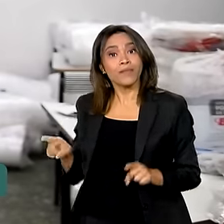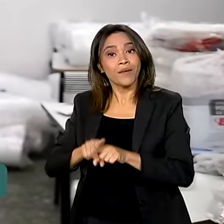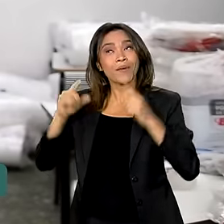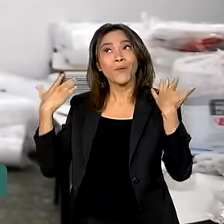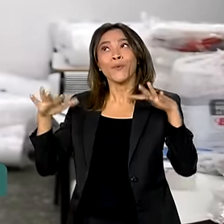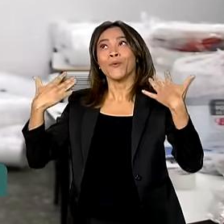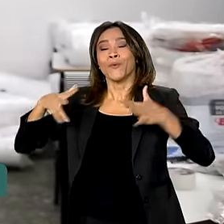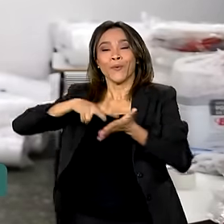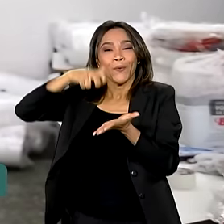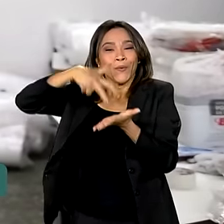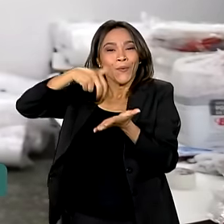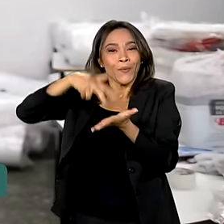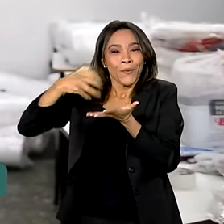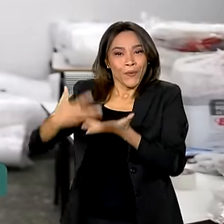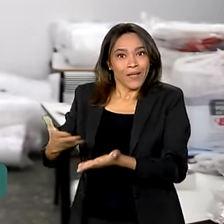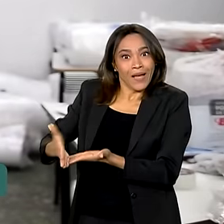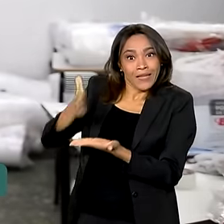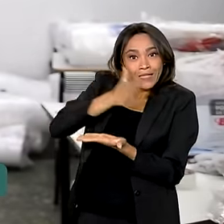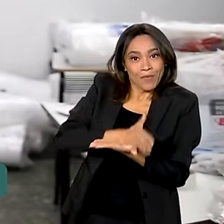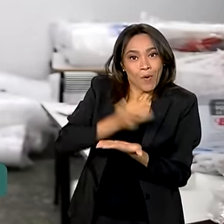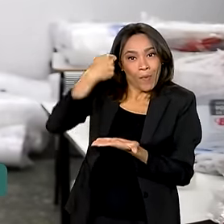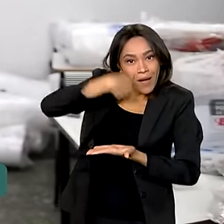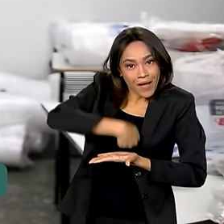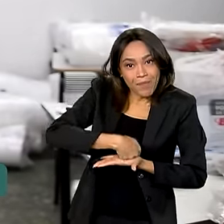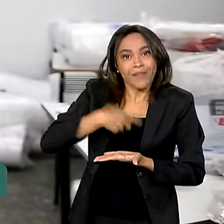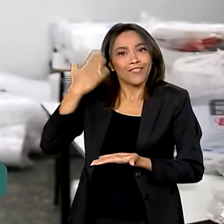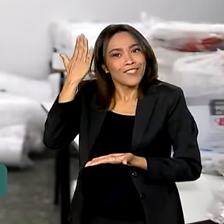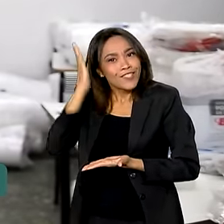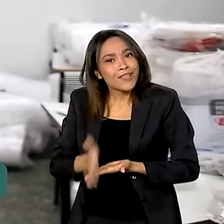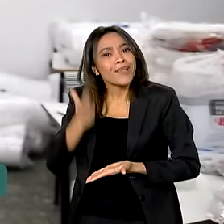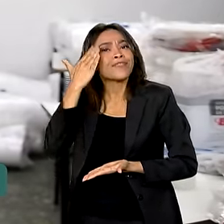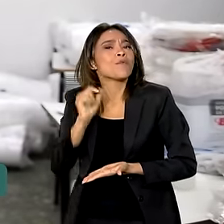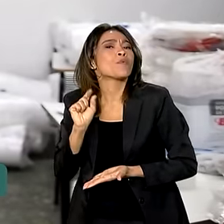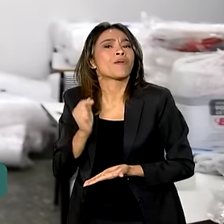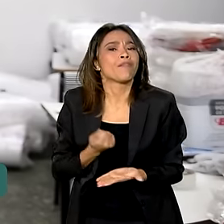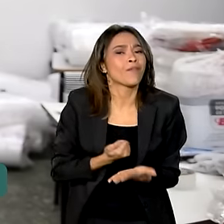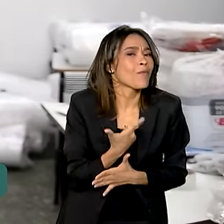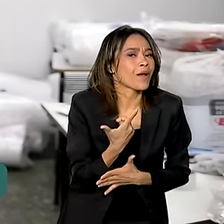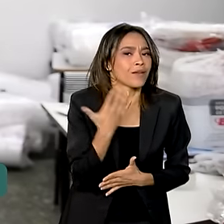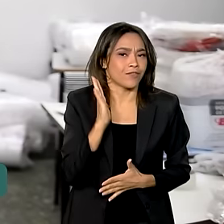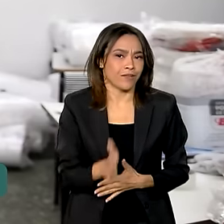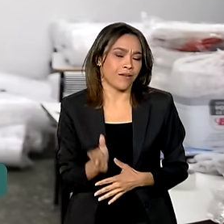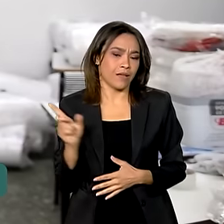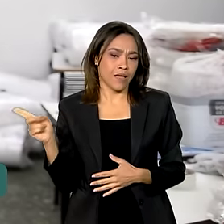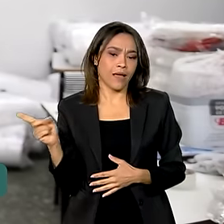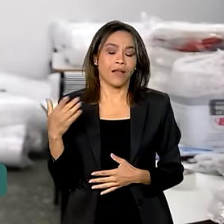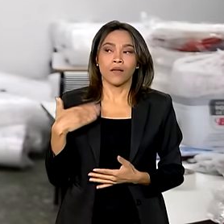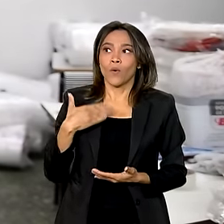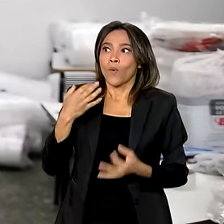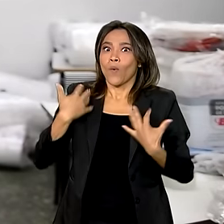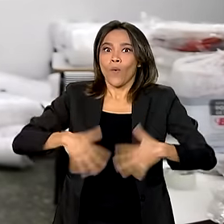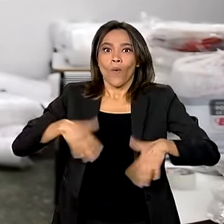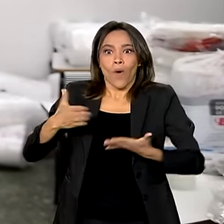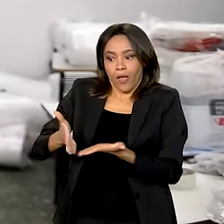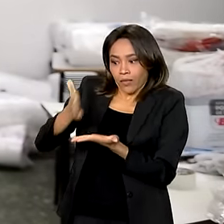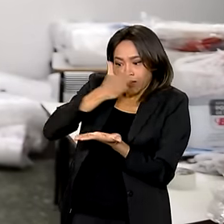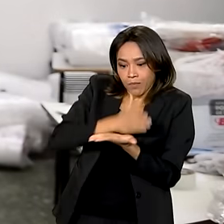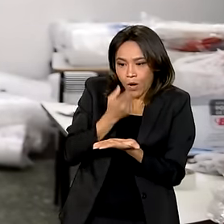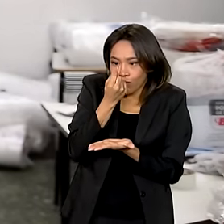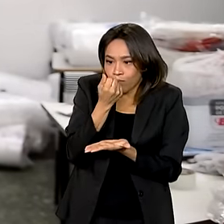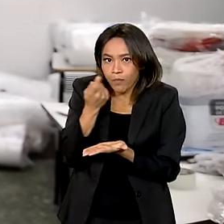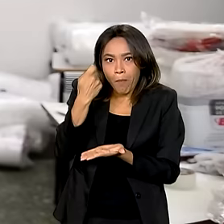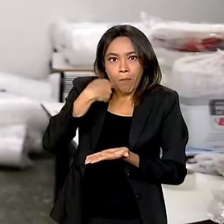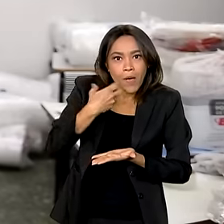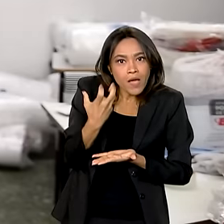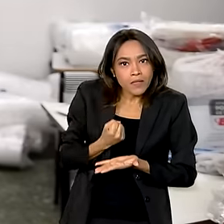antecipação do benefício e já sabe o que vai comprar. A gente receber antecipado o Bolsa Família é muito importante,